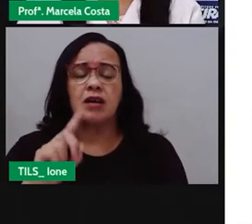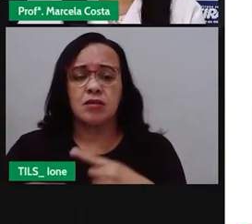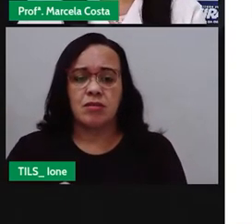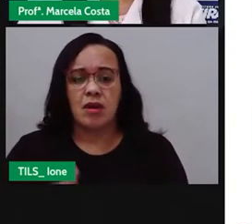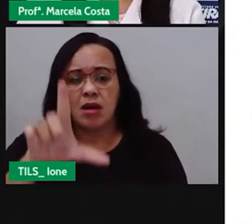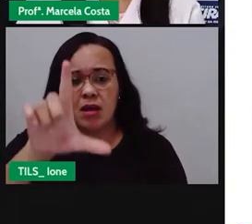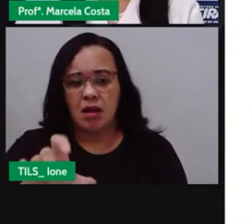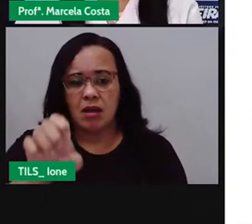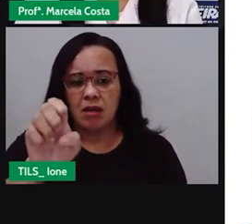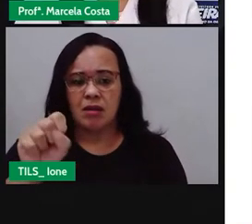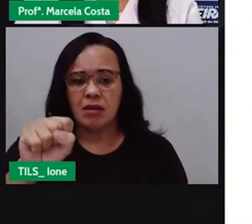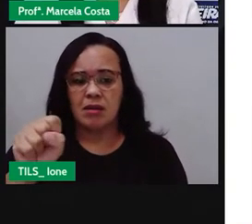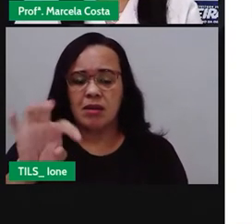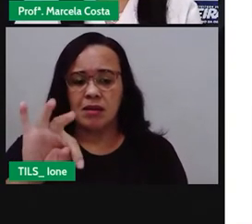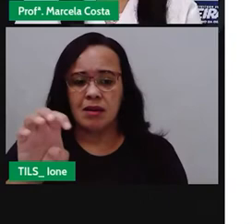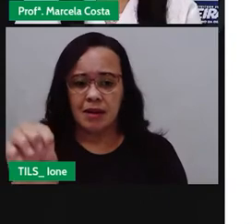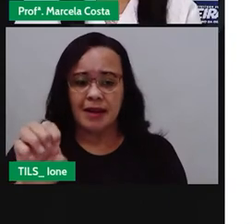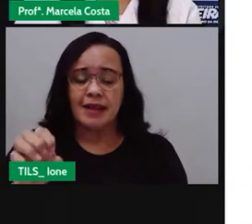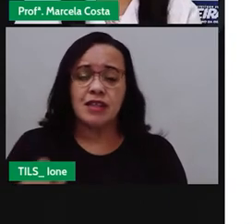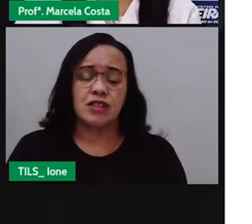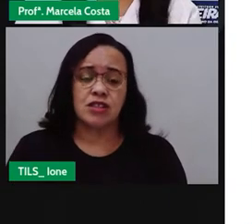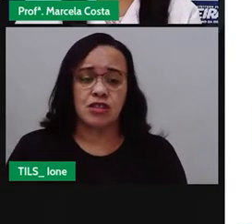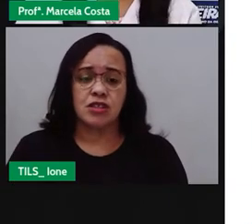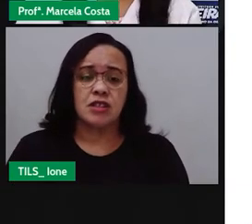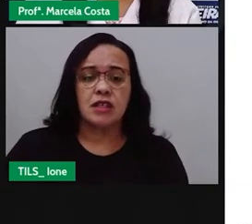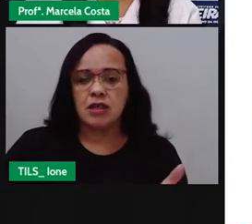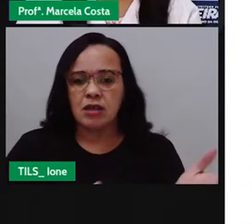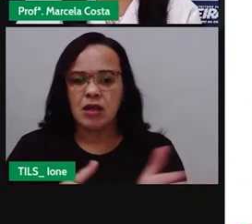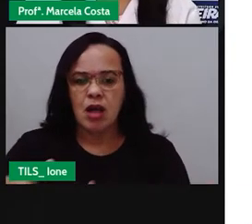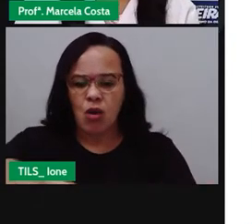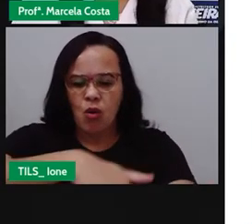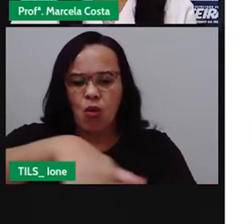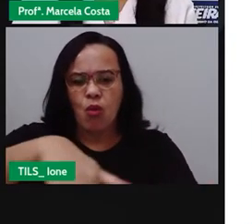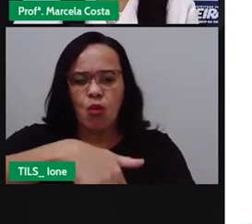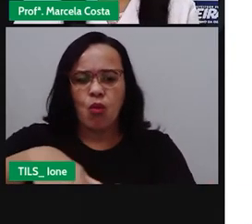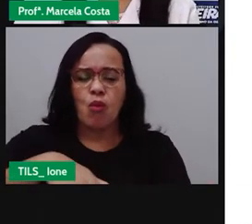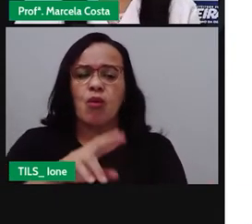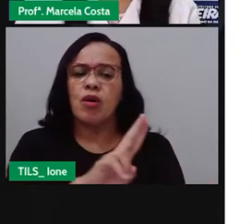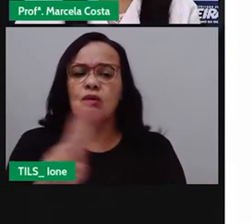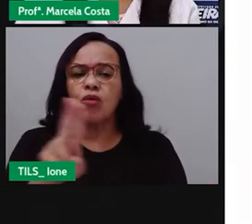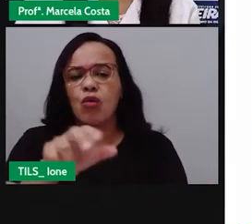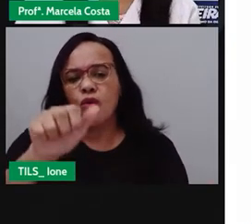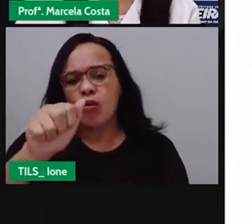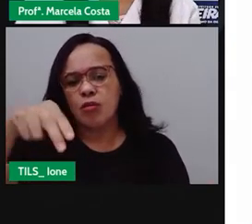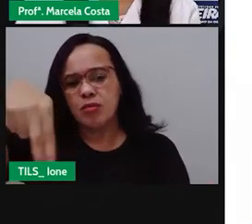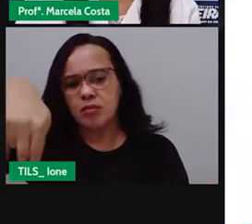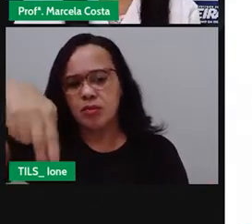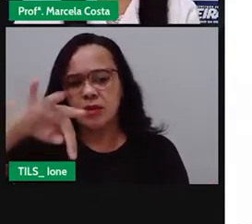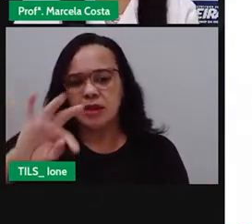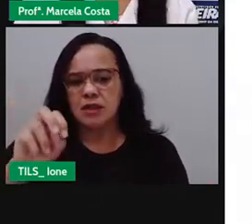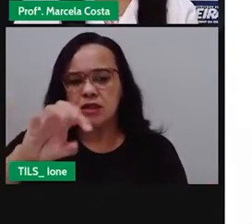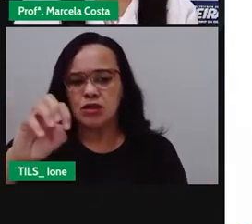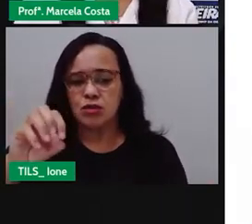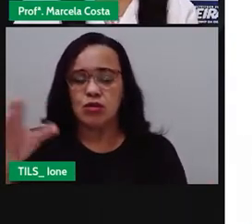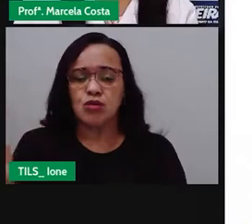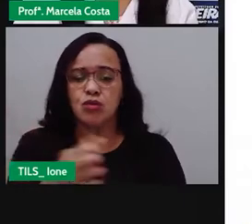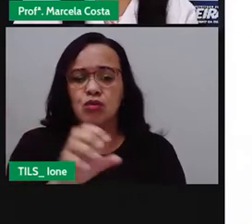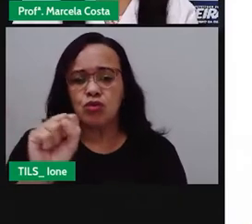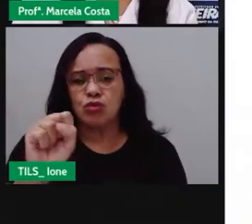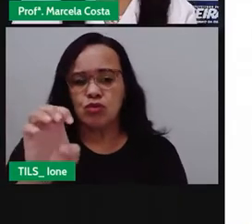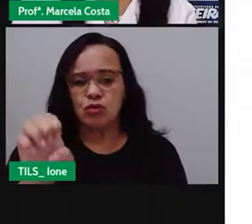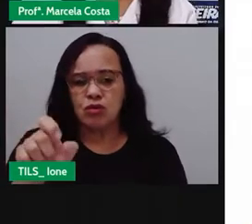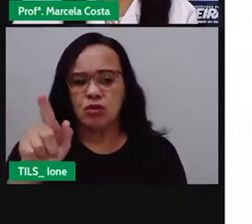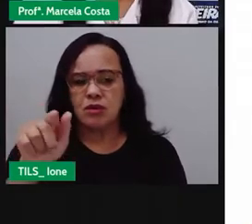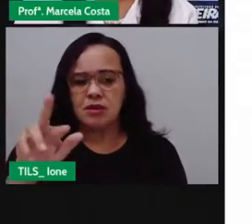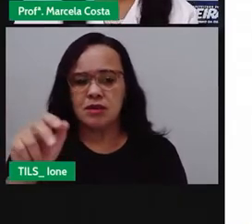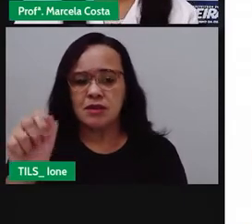e Norte, ligado pela avenida Antônio Sérgio Carneiro. E aí observem, crianças, que no guia turístico a gente